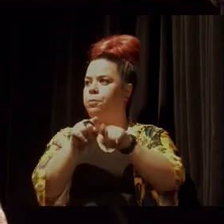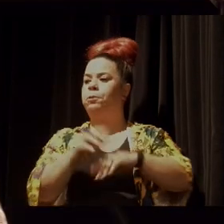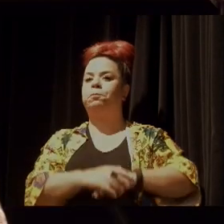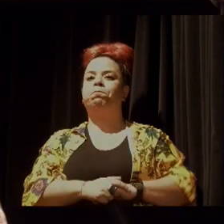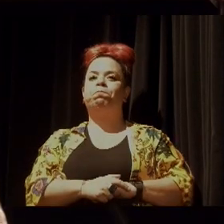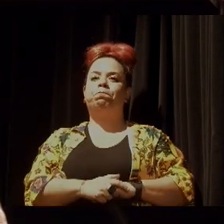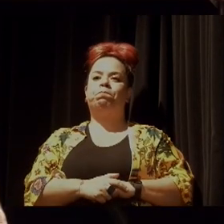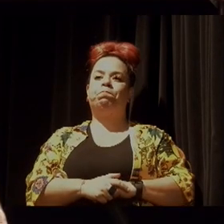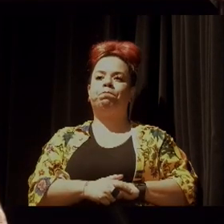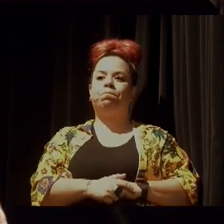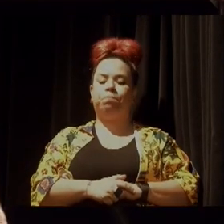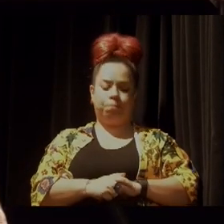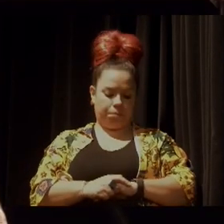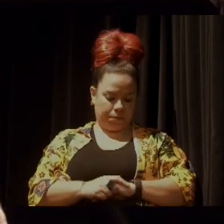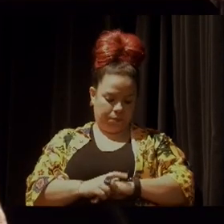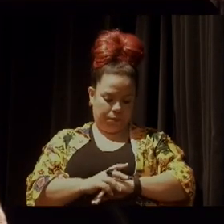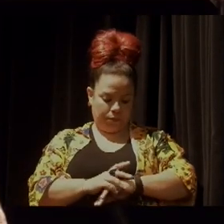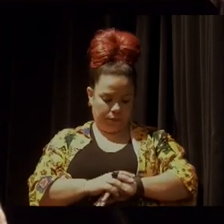Bom, entrando